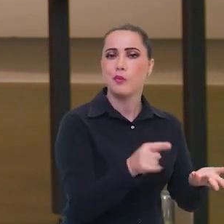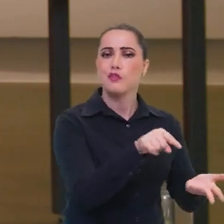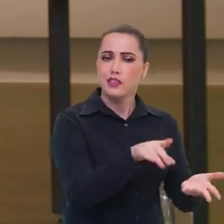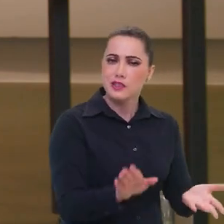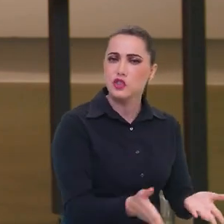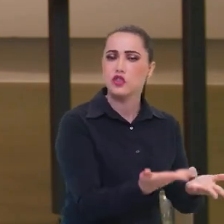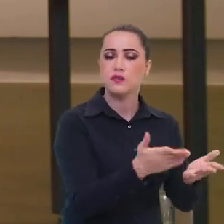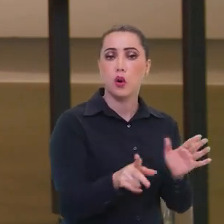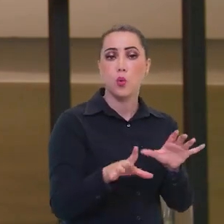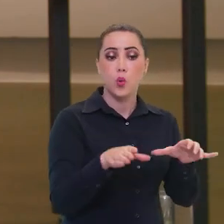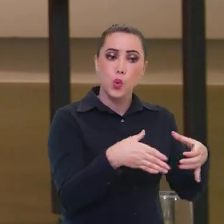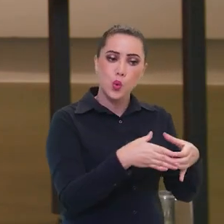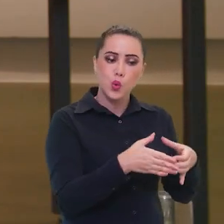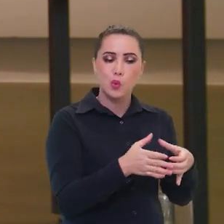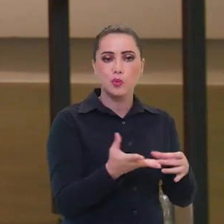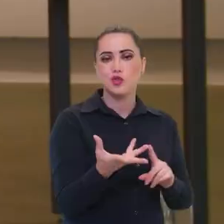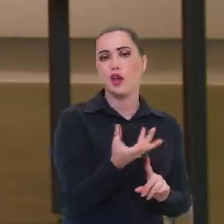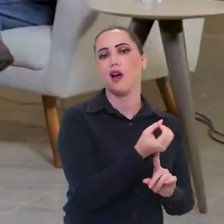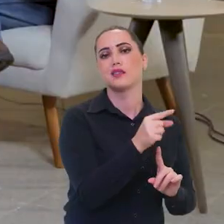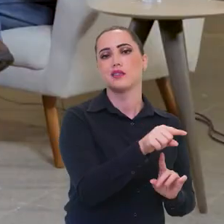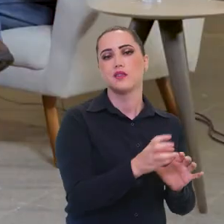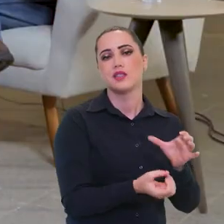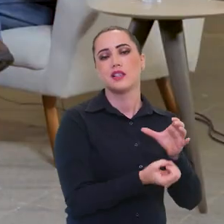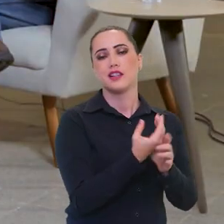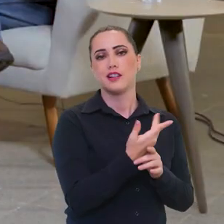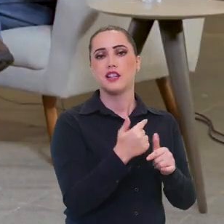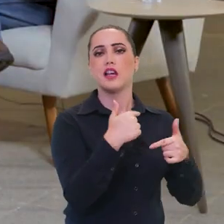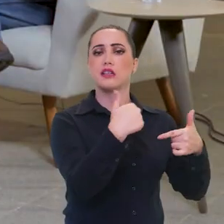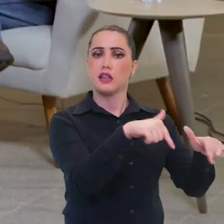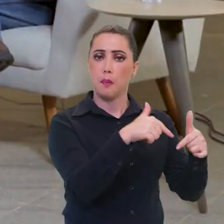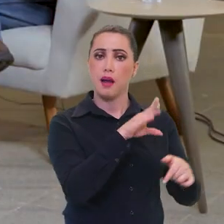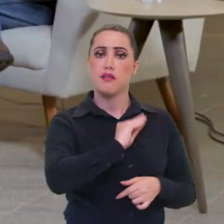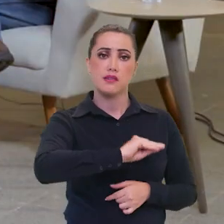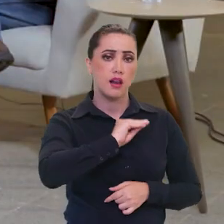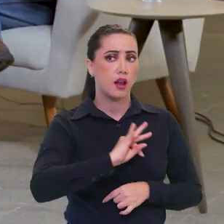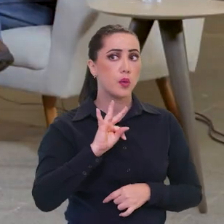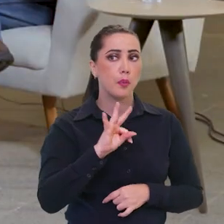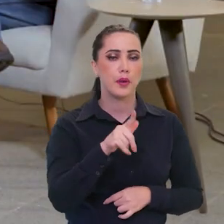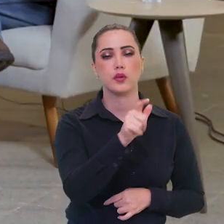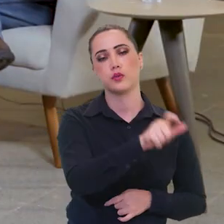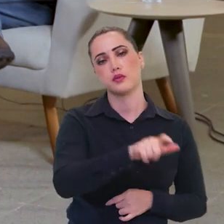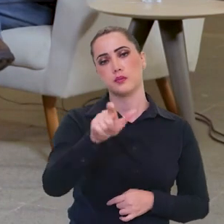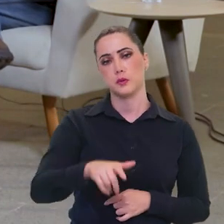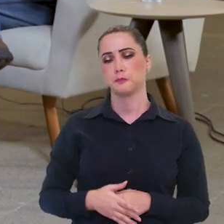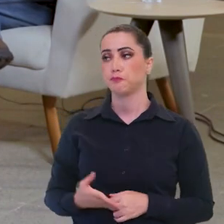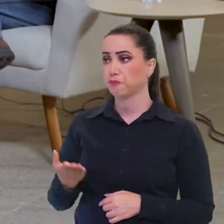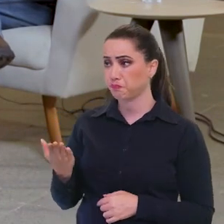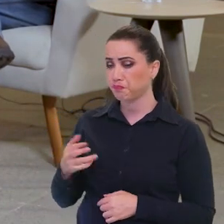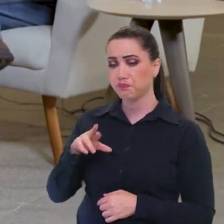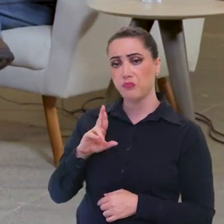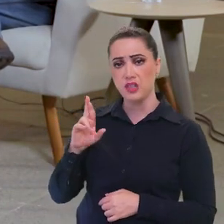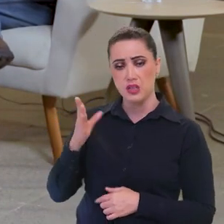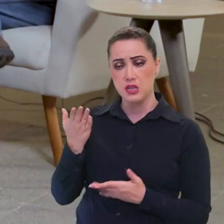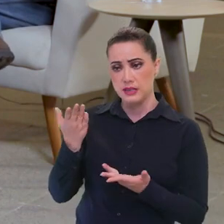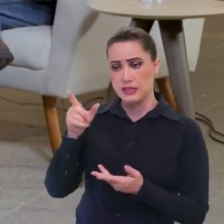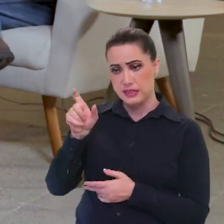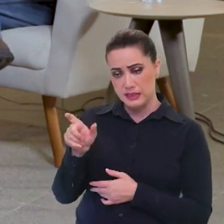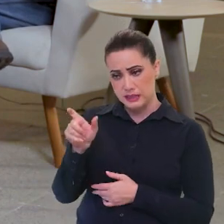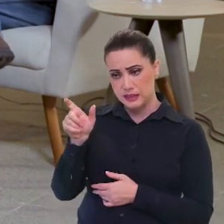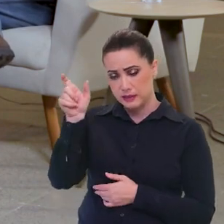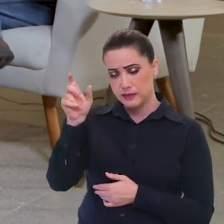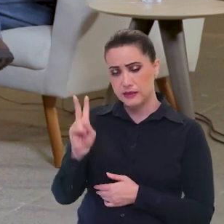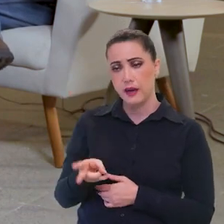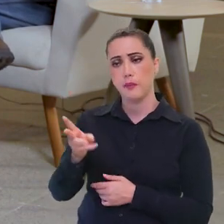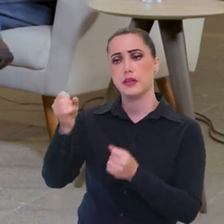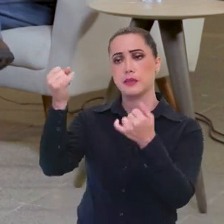os seus artistas, então você está criando ali um setor de geração de trabalho e renda para todo mundo. A senhora sempre destaca isso, esse